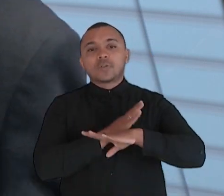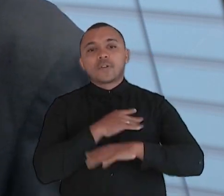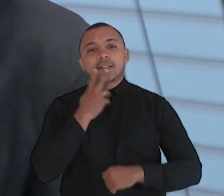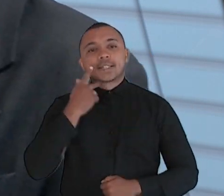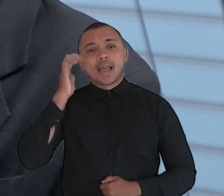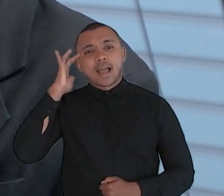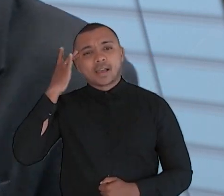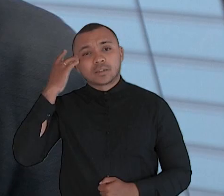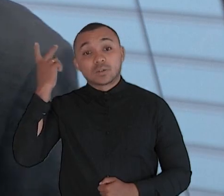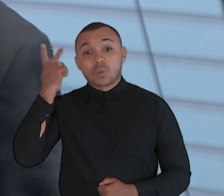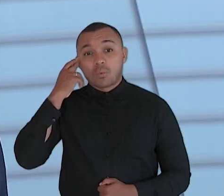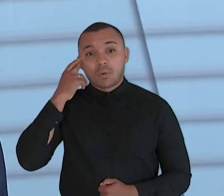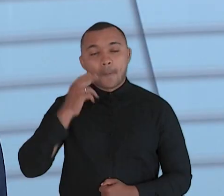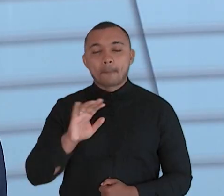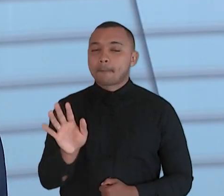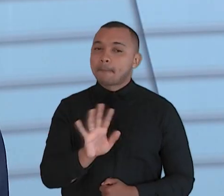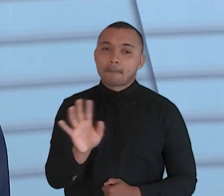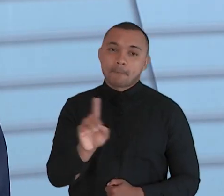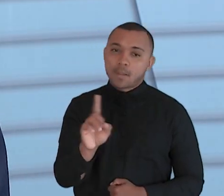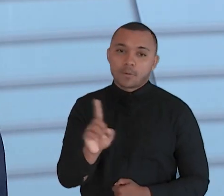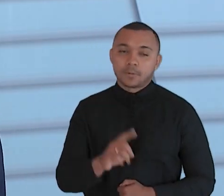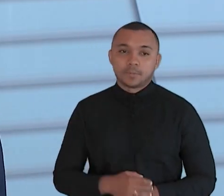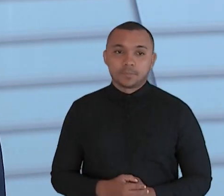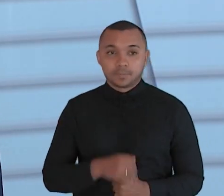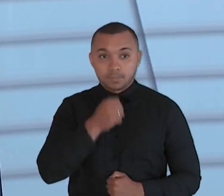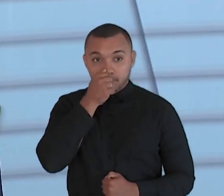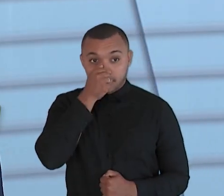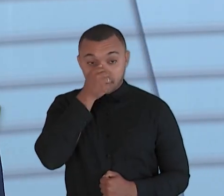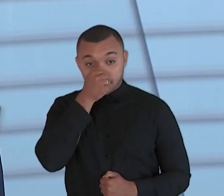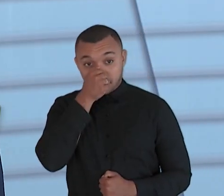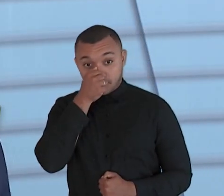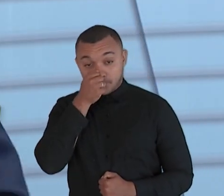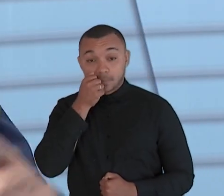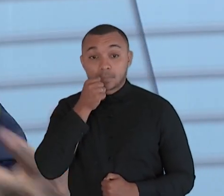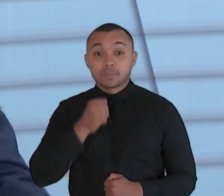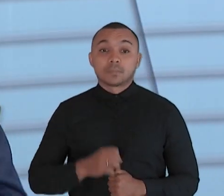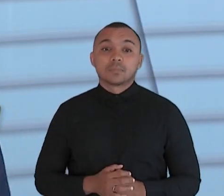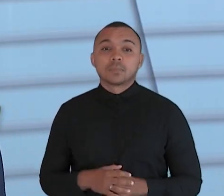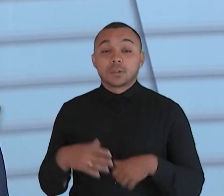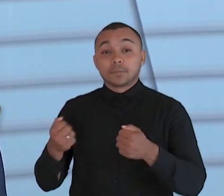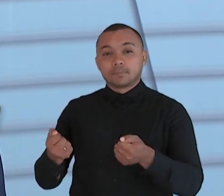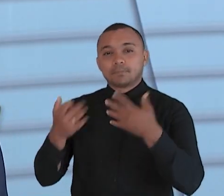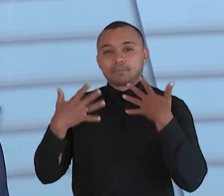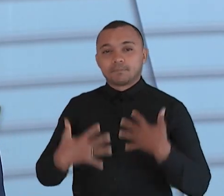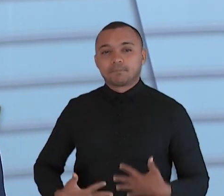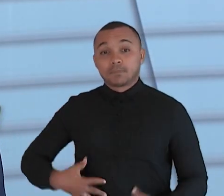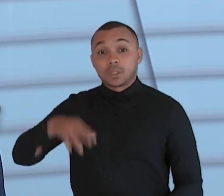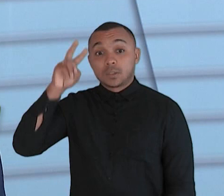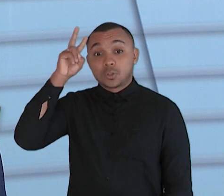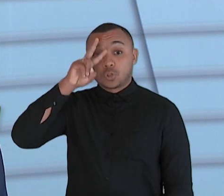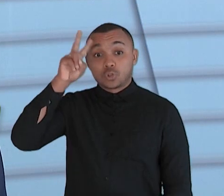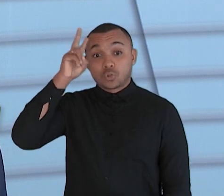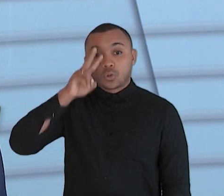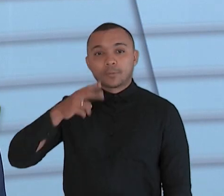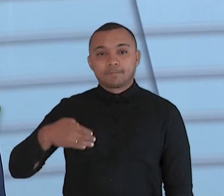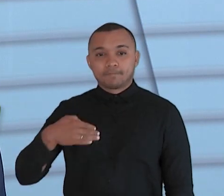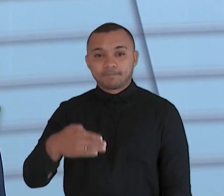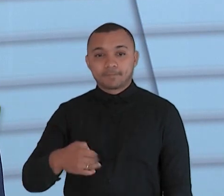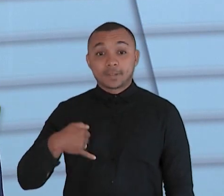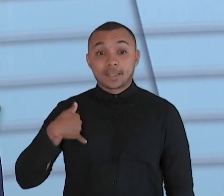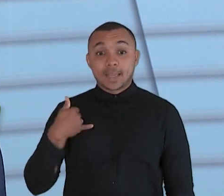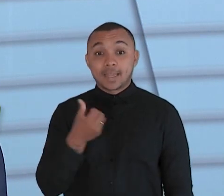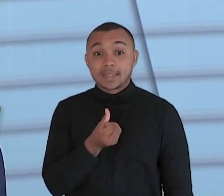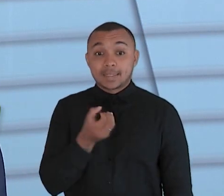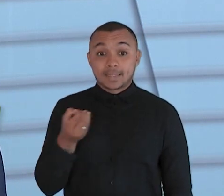normal. Renato, você contou aí a sua história desde o que você já vai celebrar agora, 60 anos. anos,